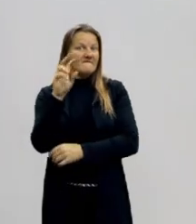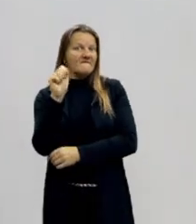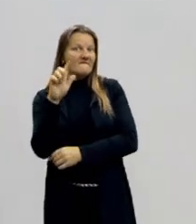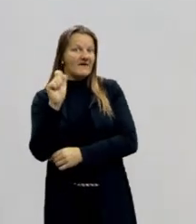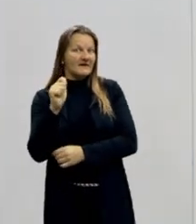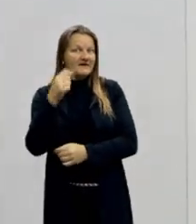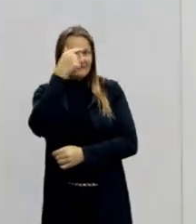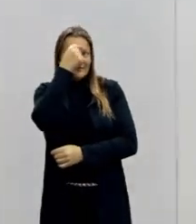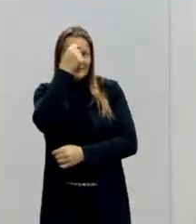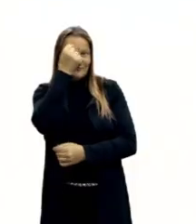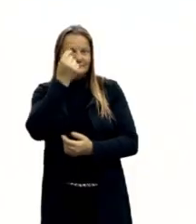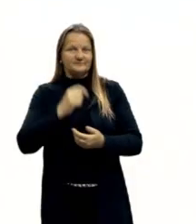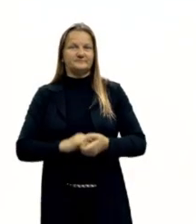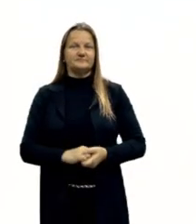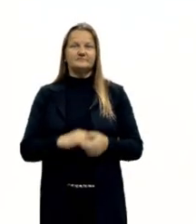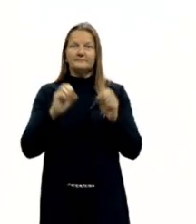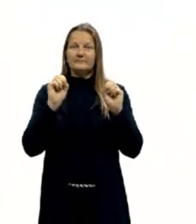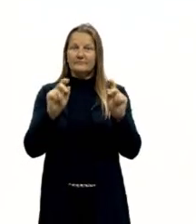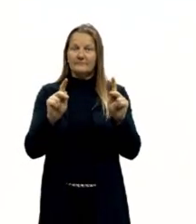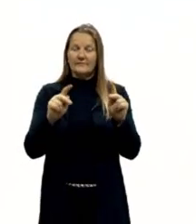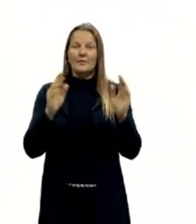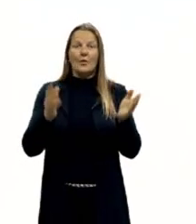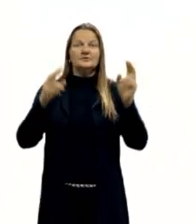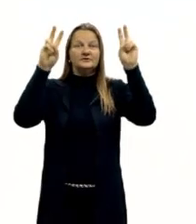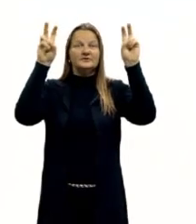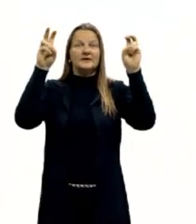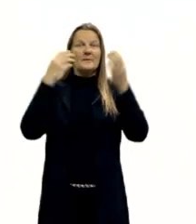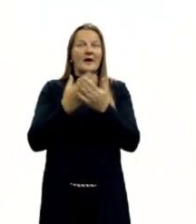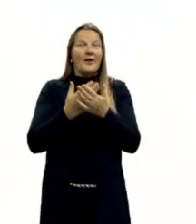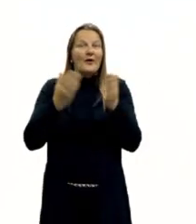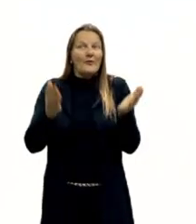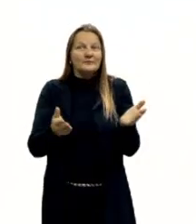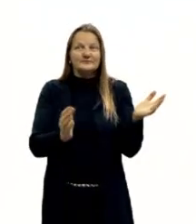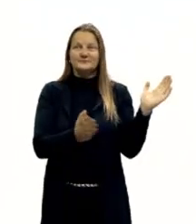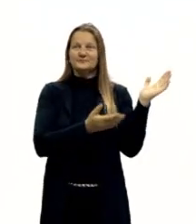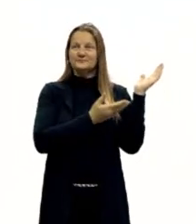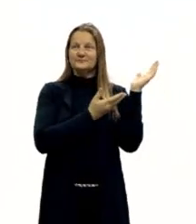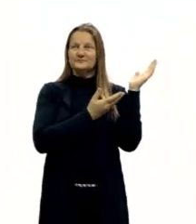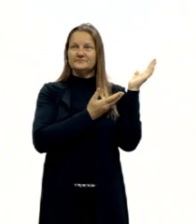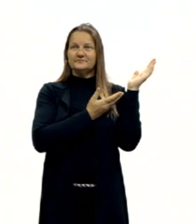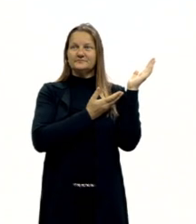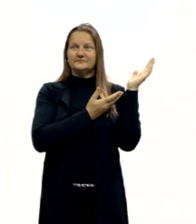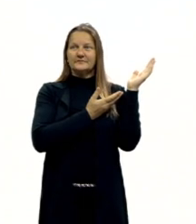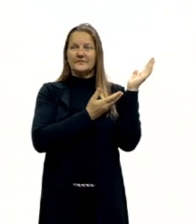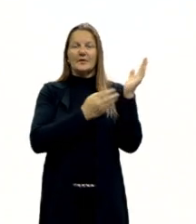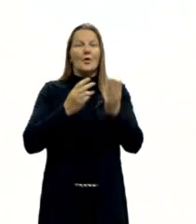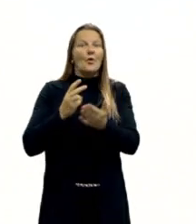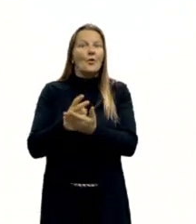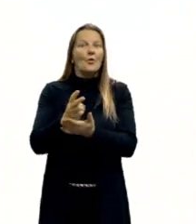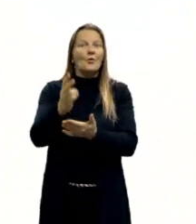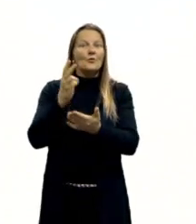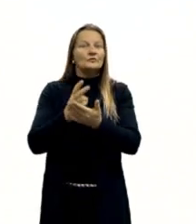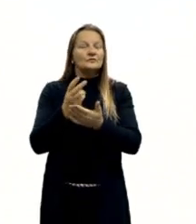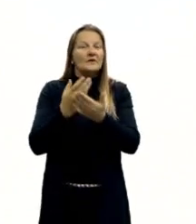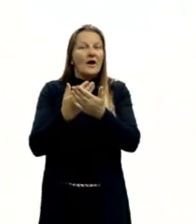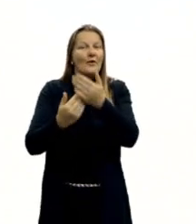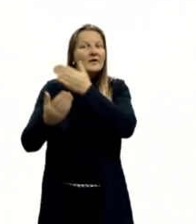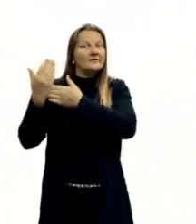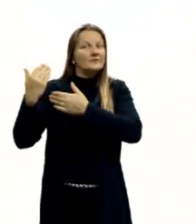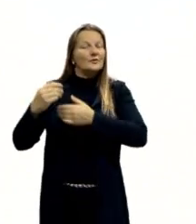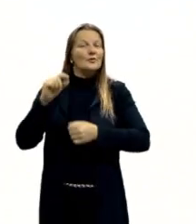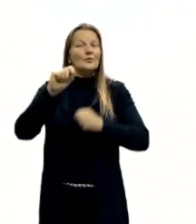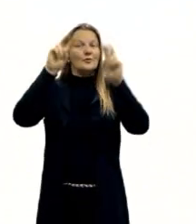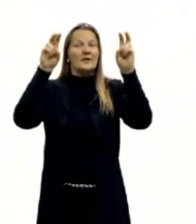universidade. Vamos ver o que a gente vai ver hoje, então? Olha lá, vamos dar continuidade na aula anterior. Então,